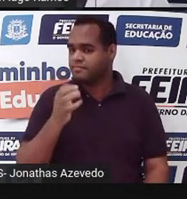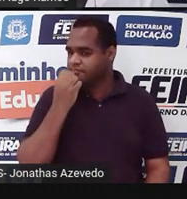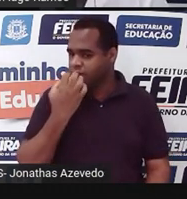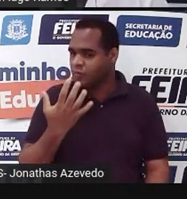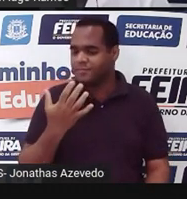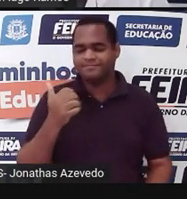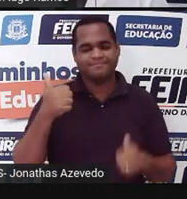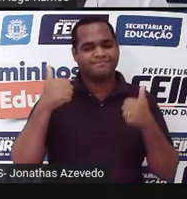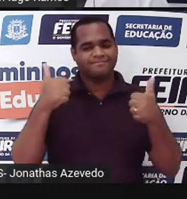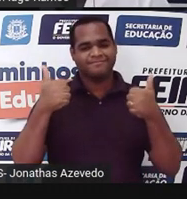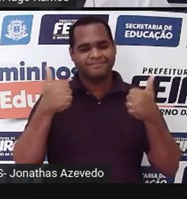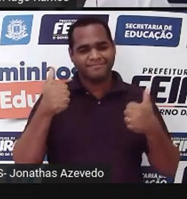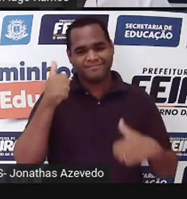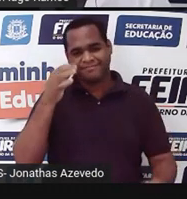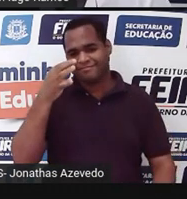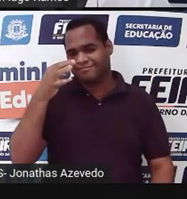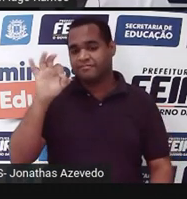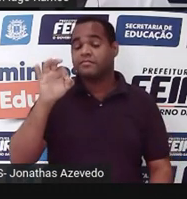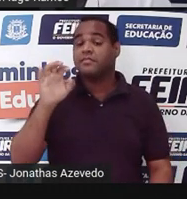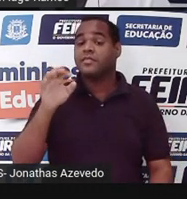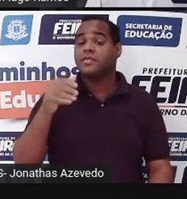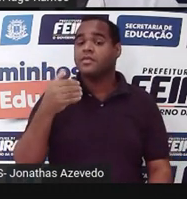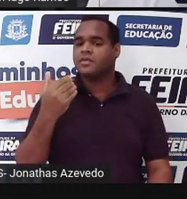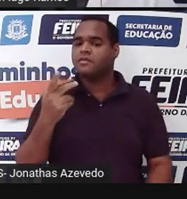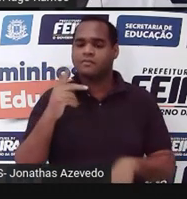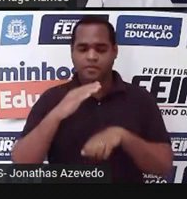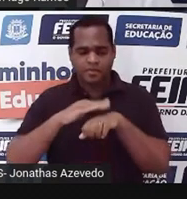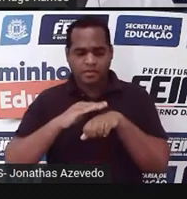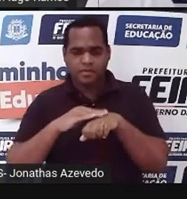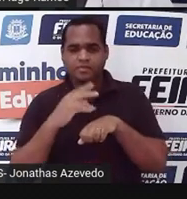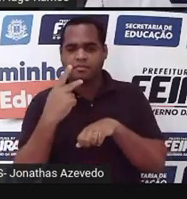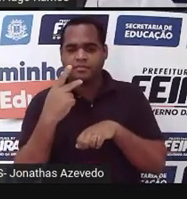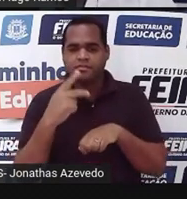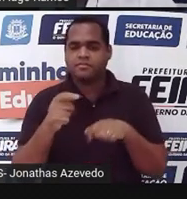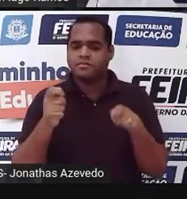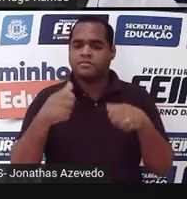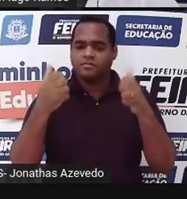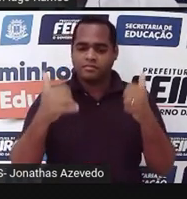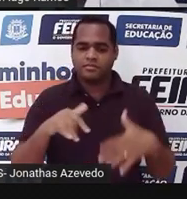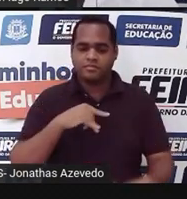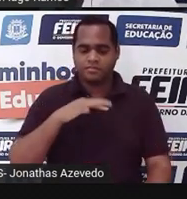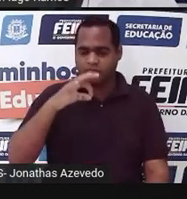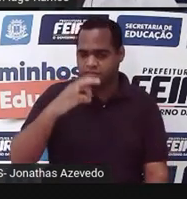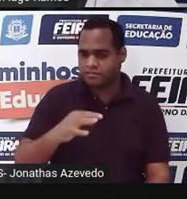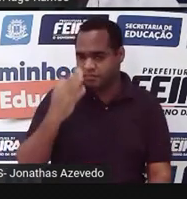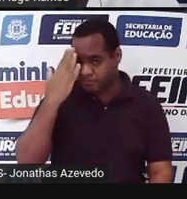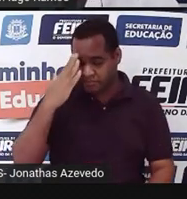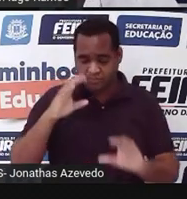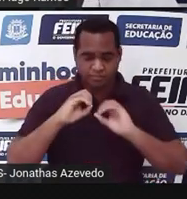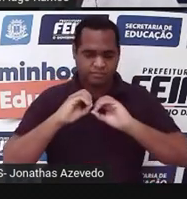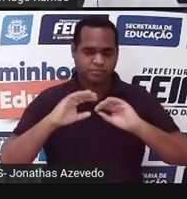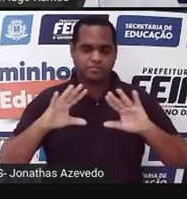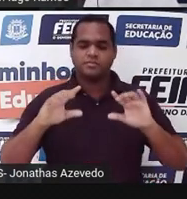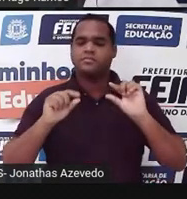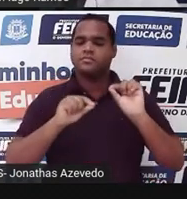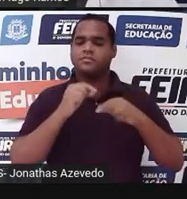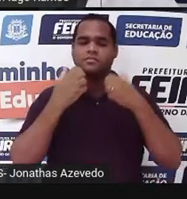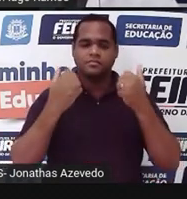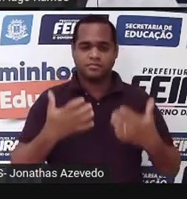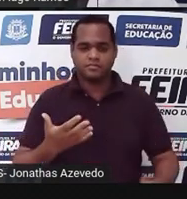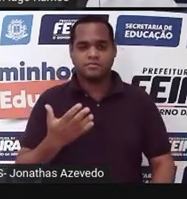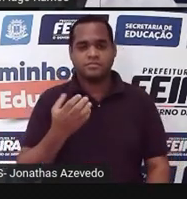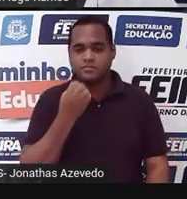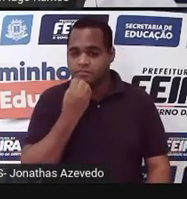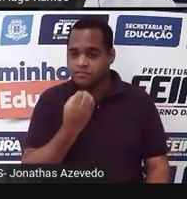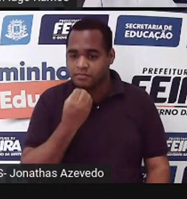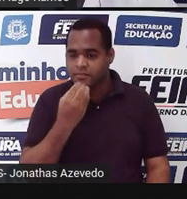show de bola, né? Então, até aqui eu tenho certeza que você entendeu, tá? Mas eu queria que